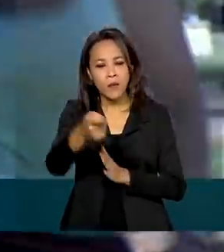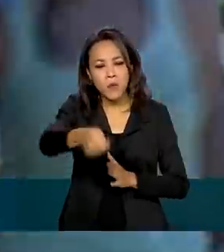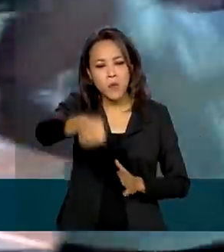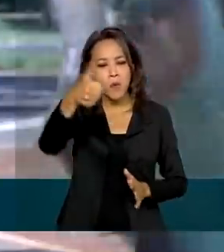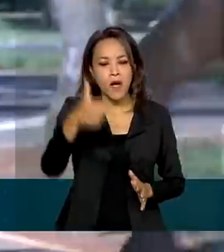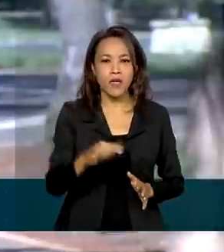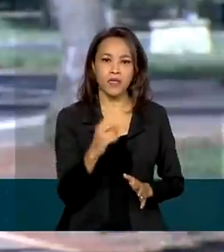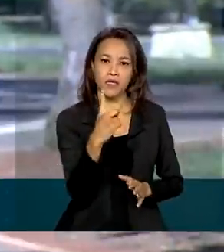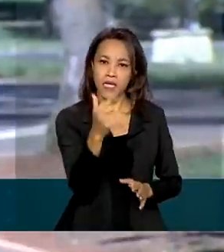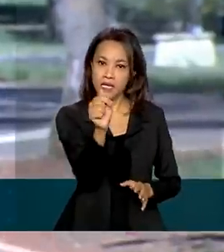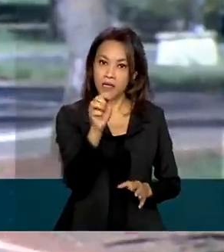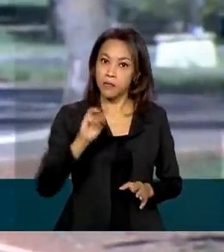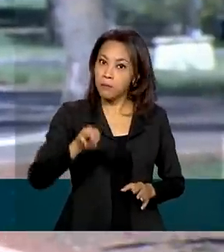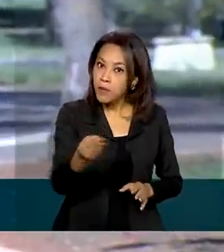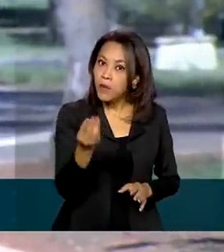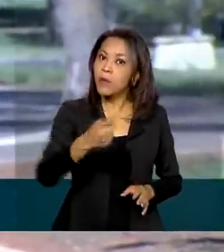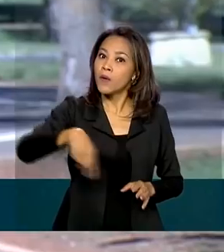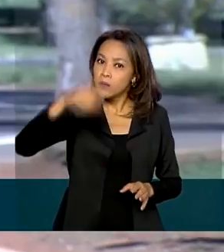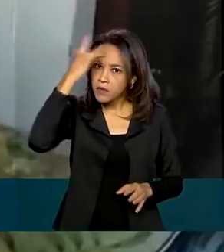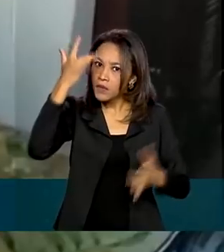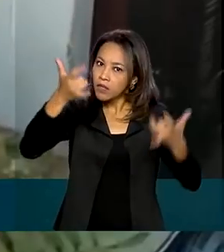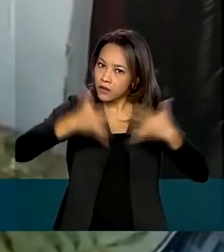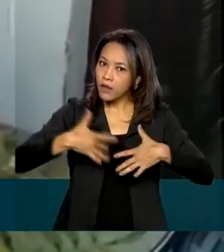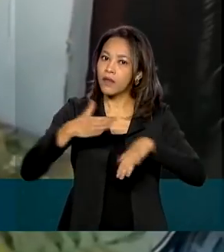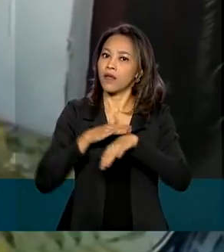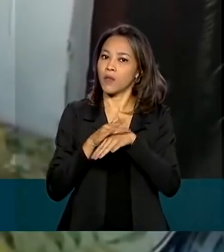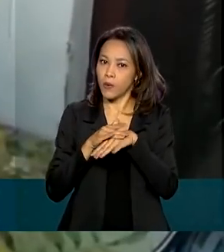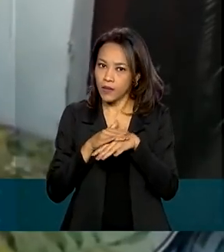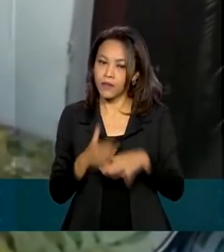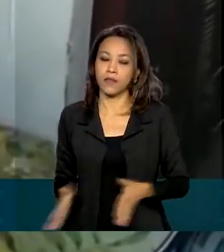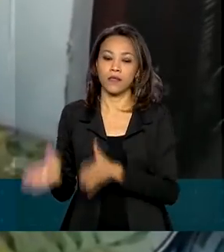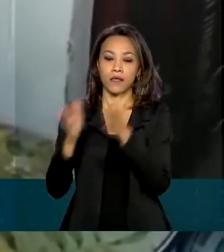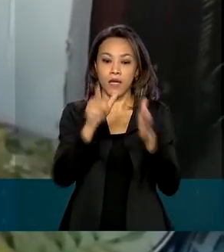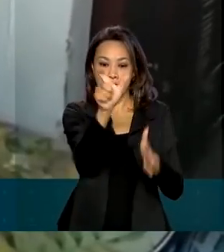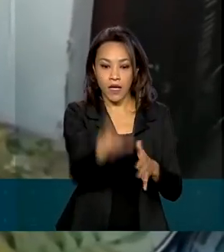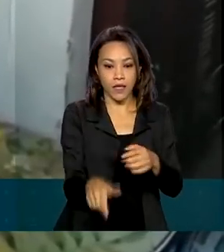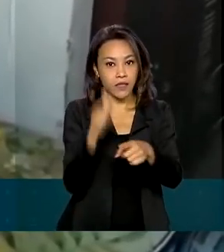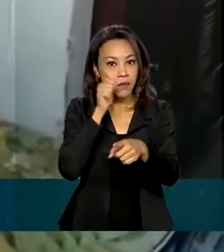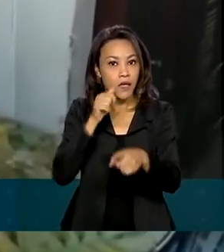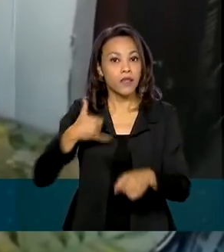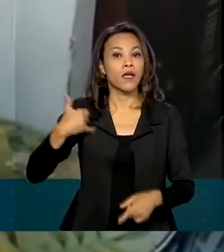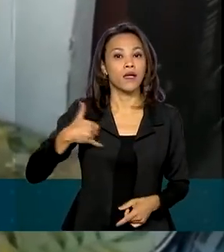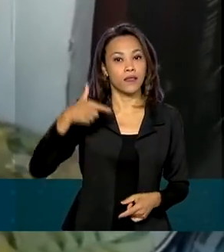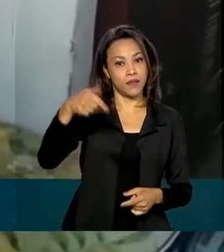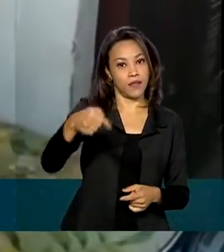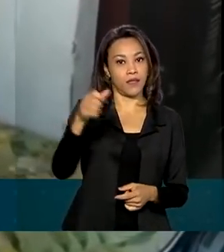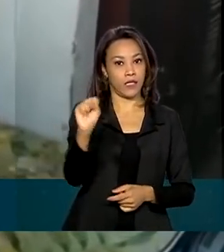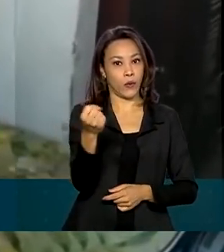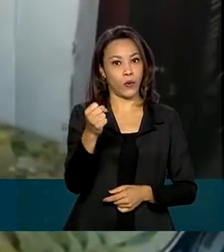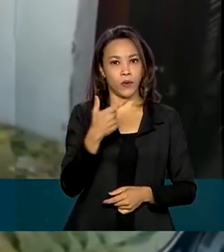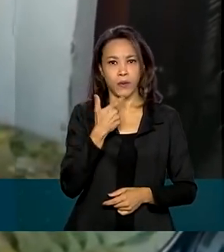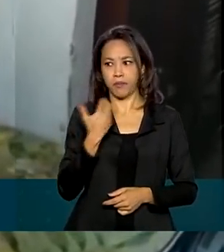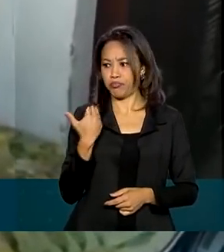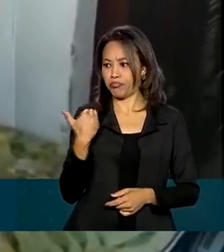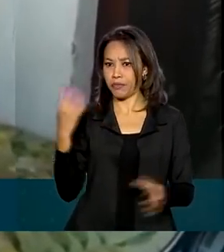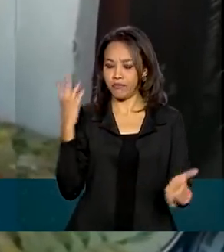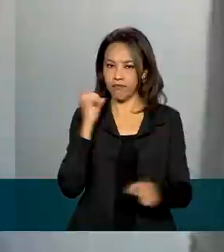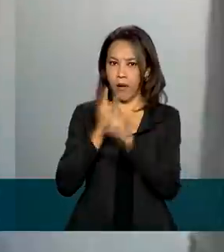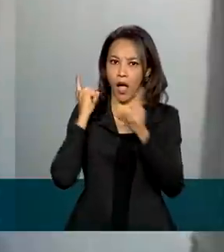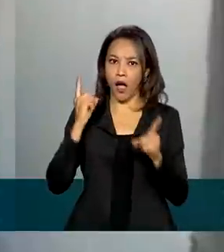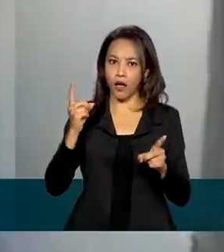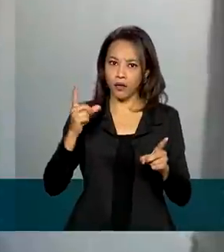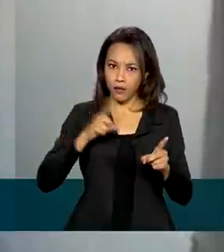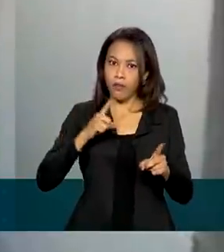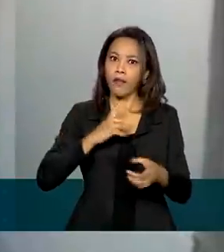17 milhões de pessoas com a doença. Dona Sebastiana tem 78 anos e descobriu agora que tem diabetes.